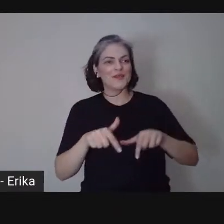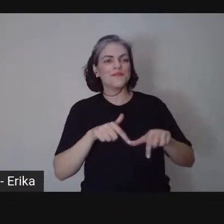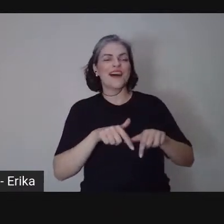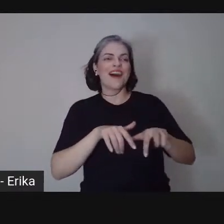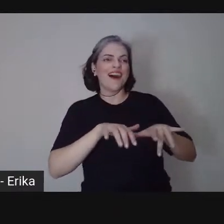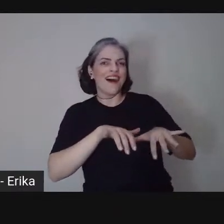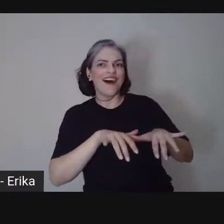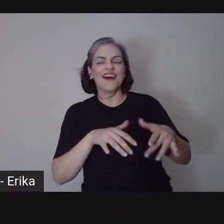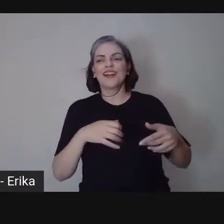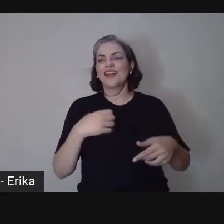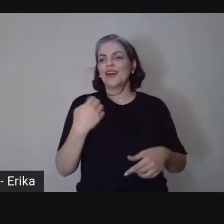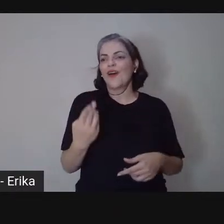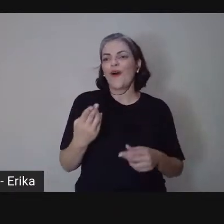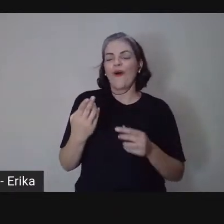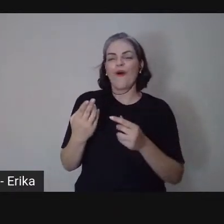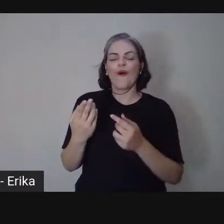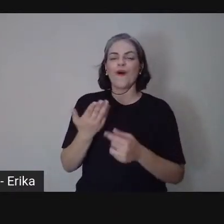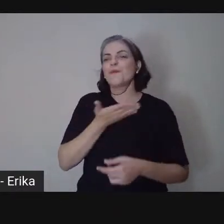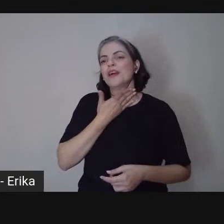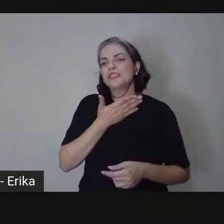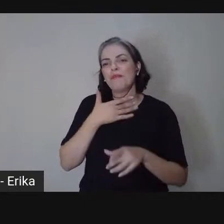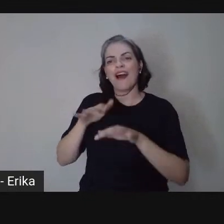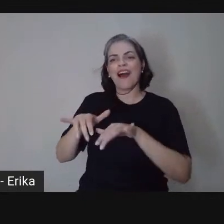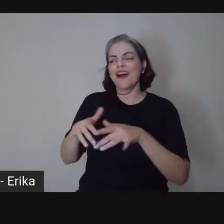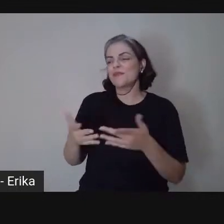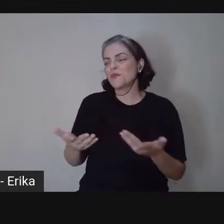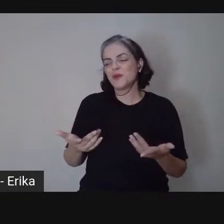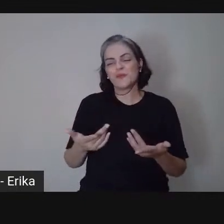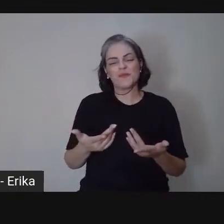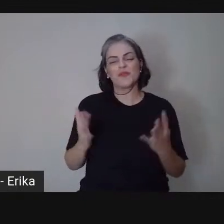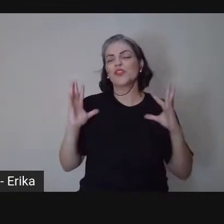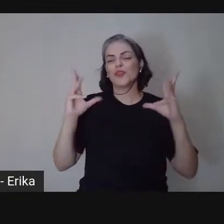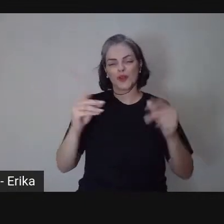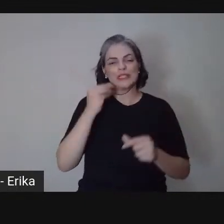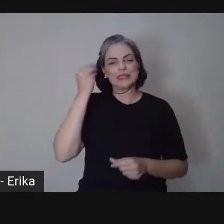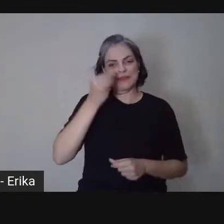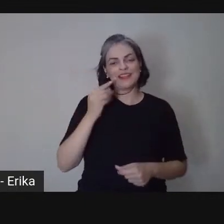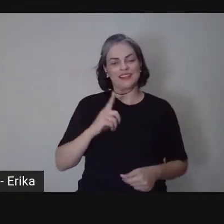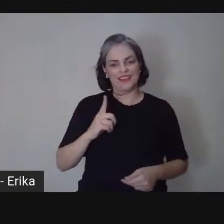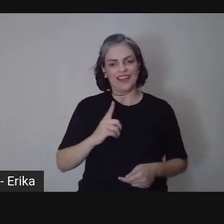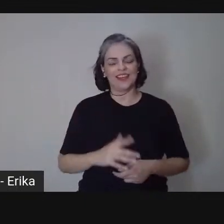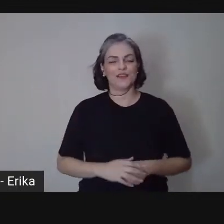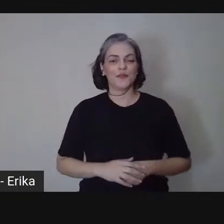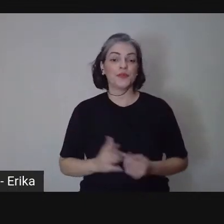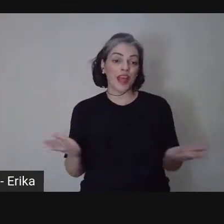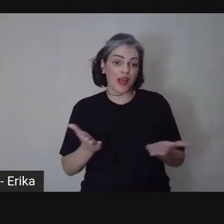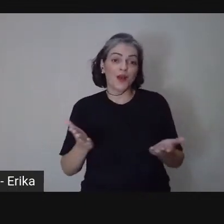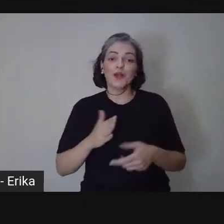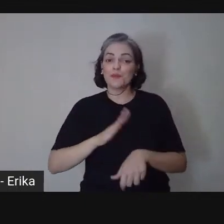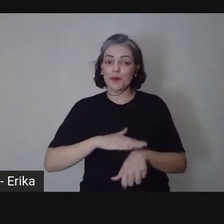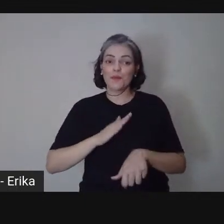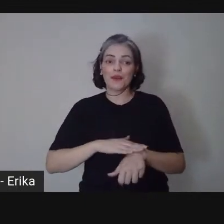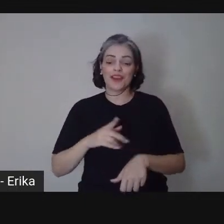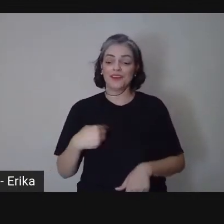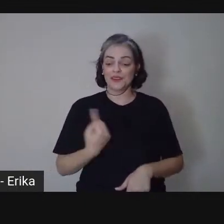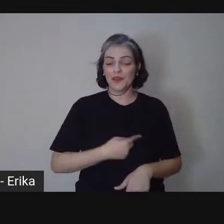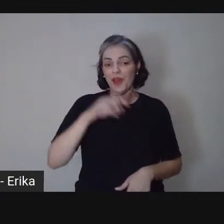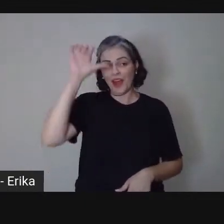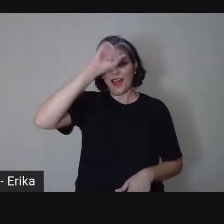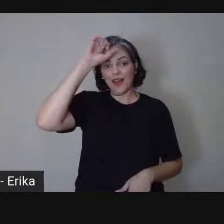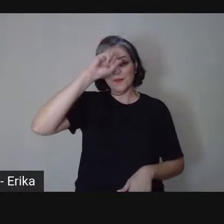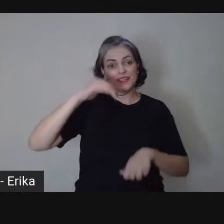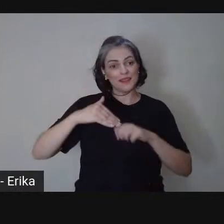ou com conversas e esse é o momento para a gente amadurecer ainda mais